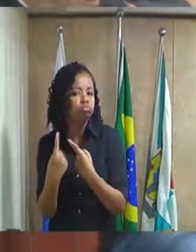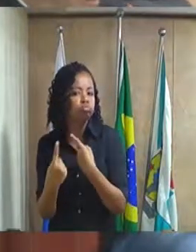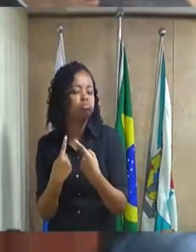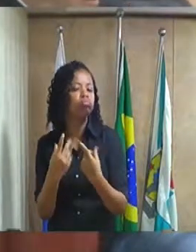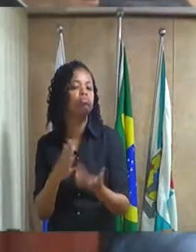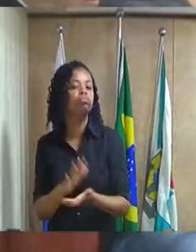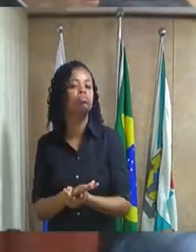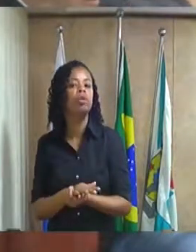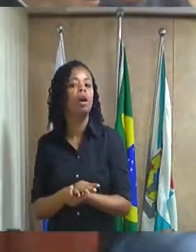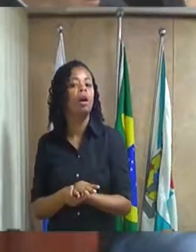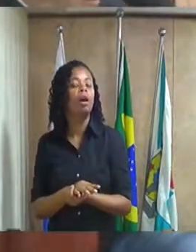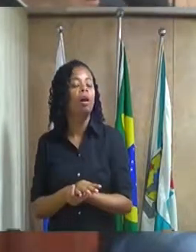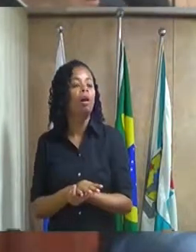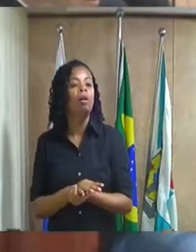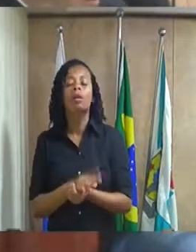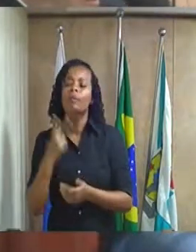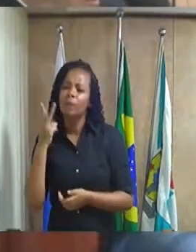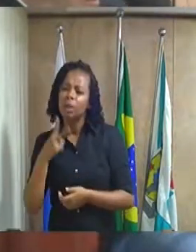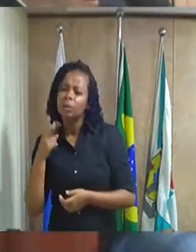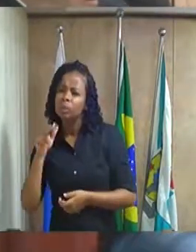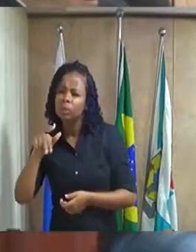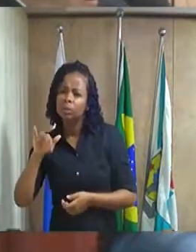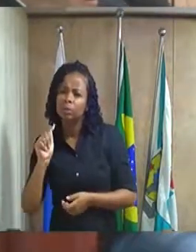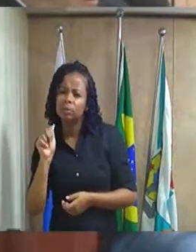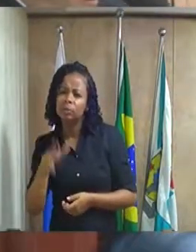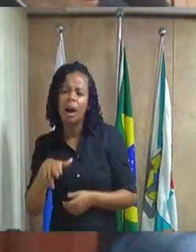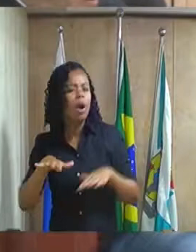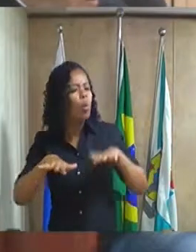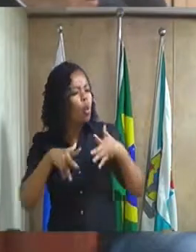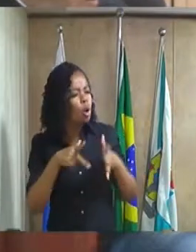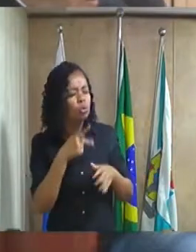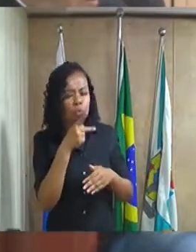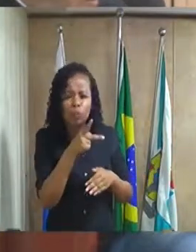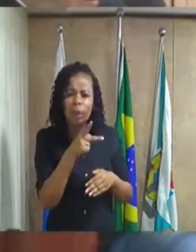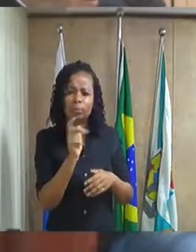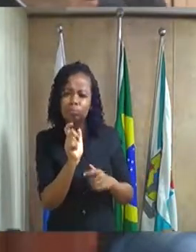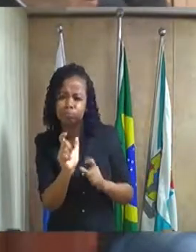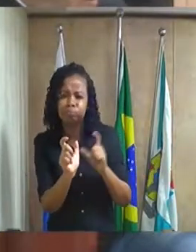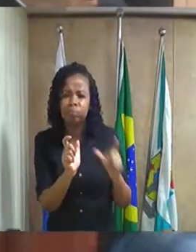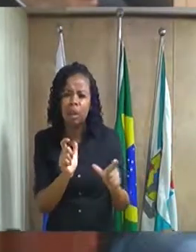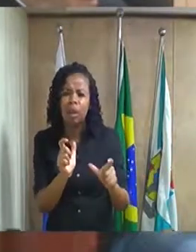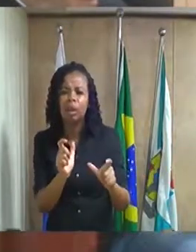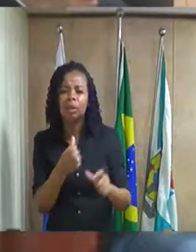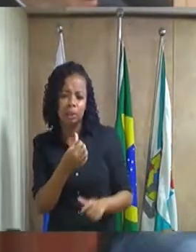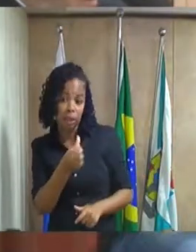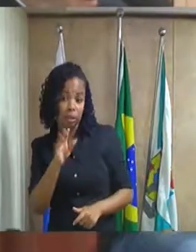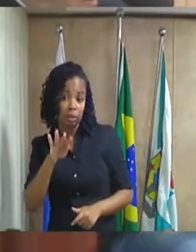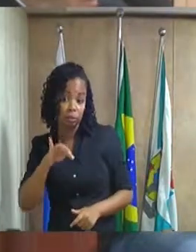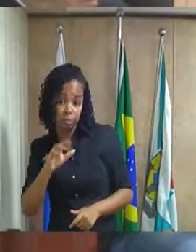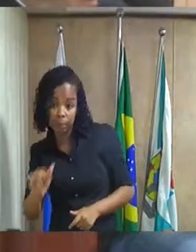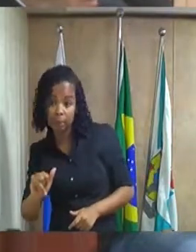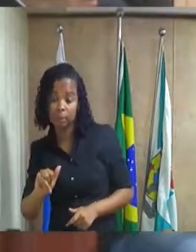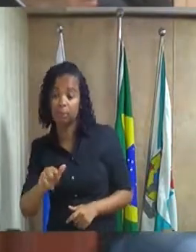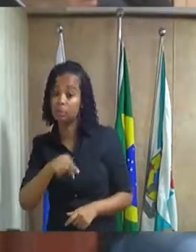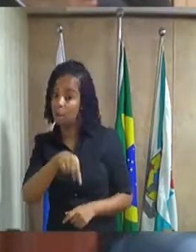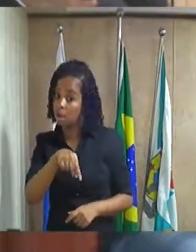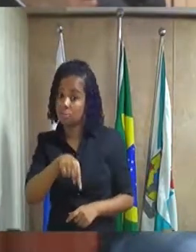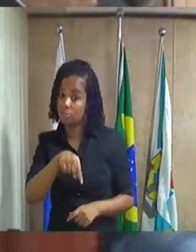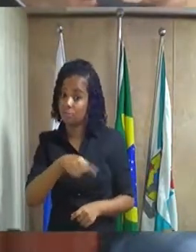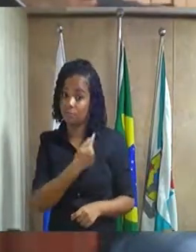vereador Ivan quando eu coloco que é claro que os 6 bilhões não foi nesse governo ele vem indo